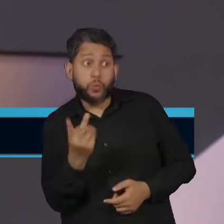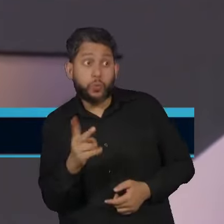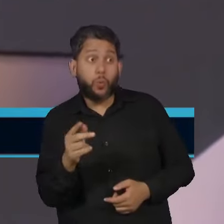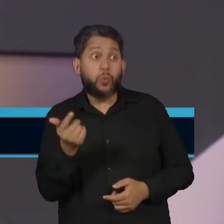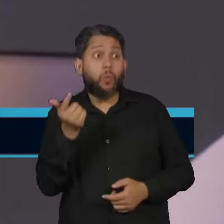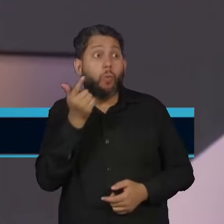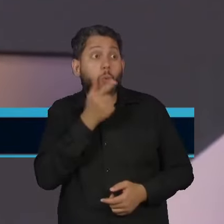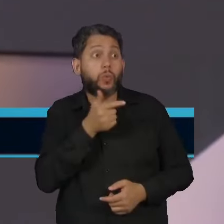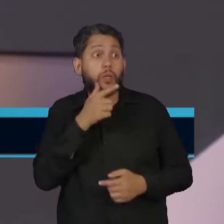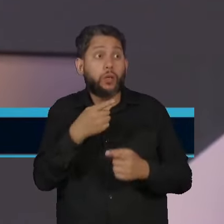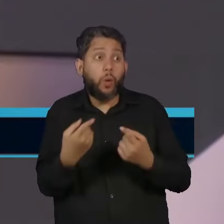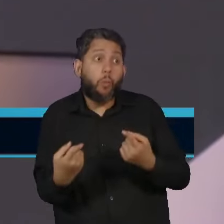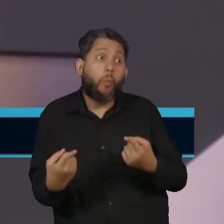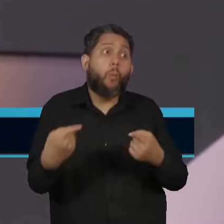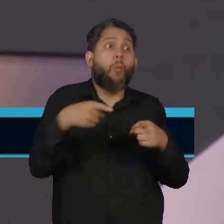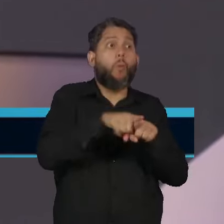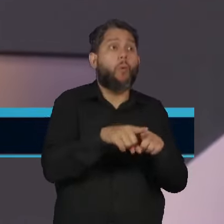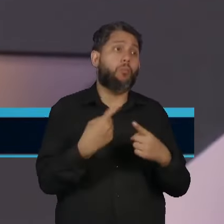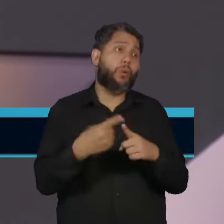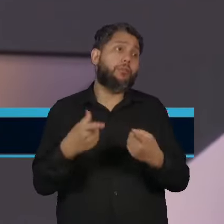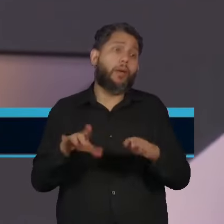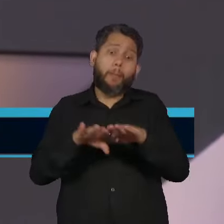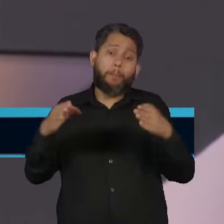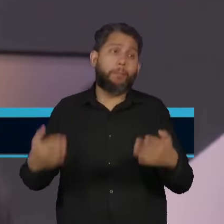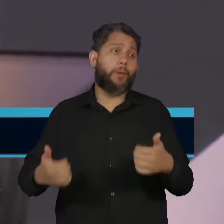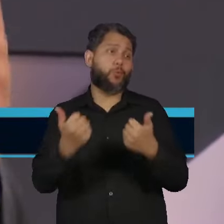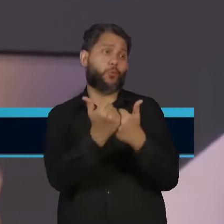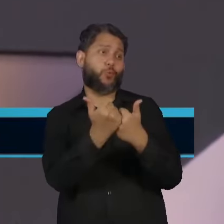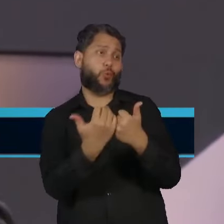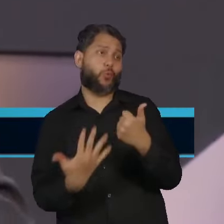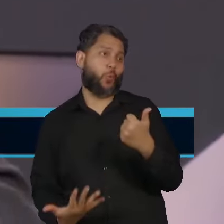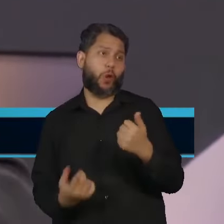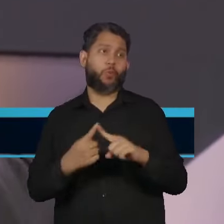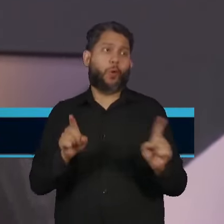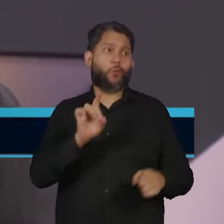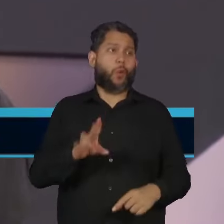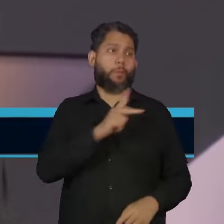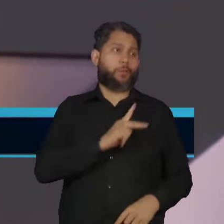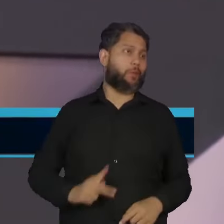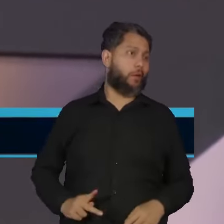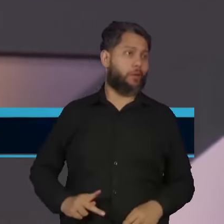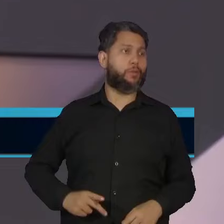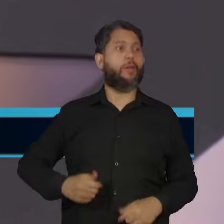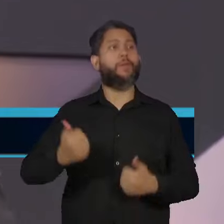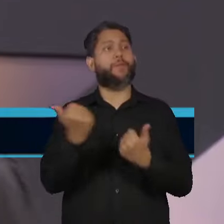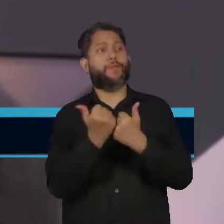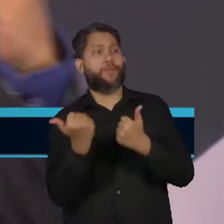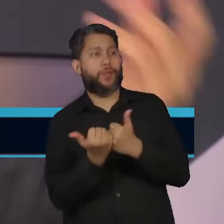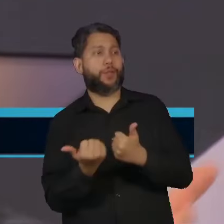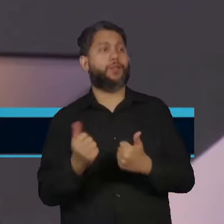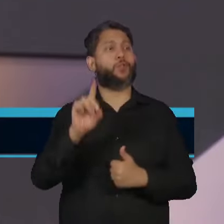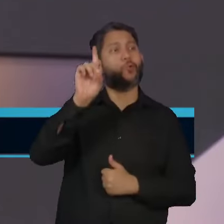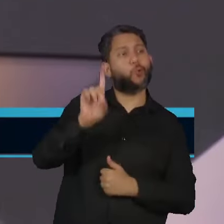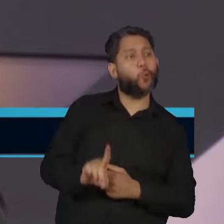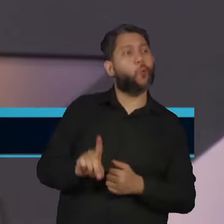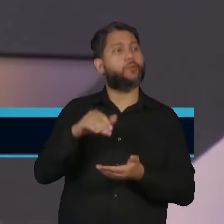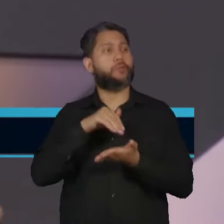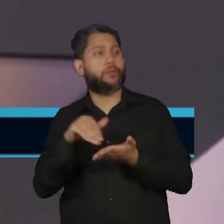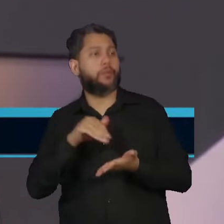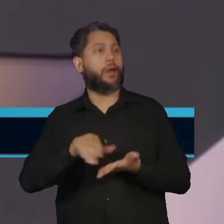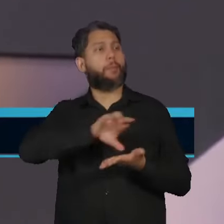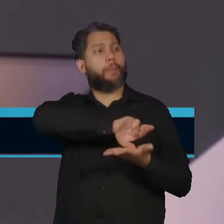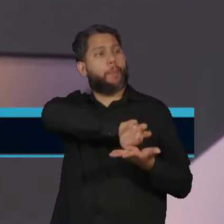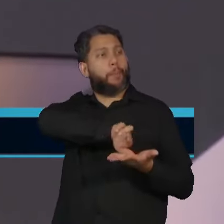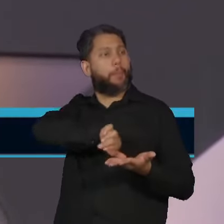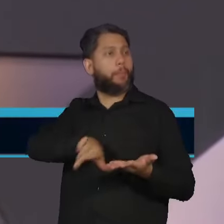compor Hugo Mota, porque tem a mesa diretora da Câmara dos Deputados, não é só o presidente. Primeiro vice-presidente, diretor disso, diretor daquilo, secretário, tudo